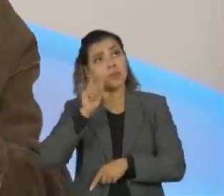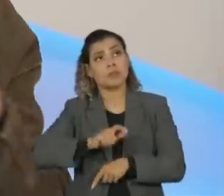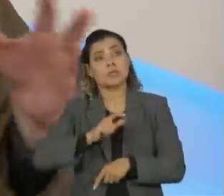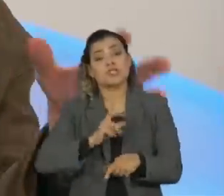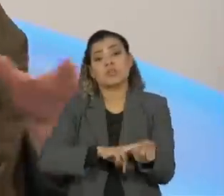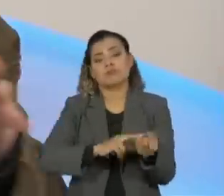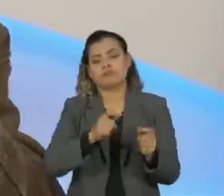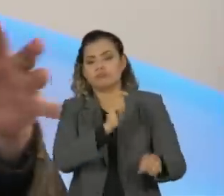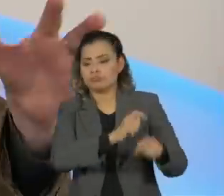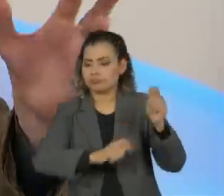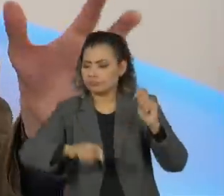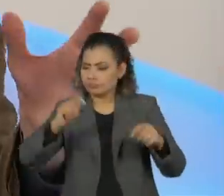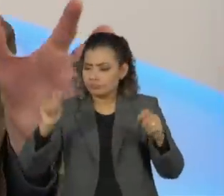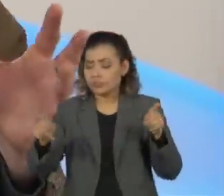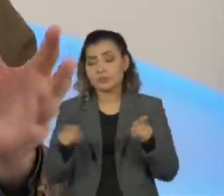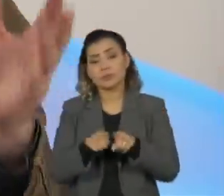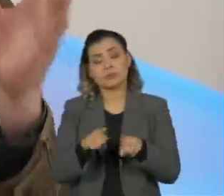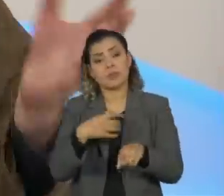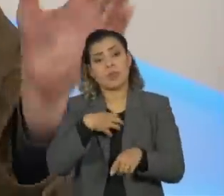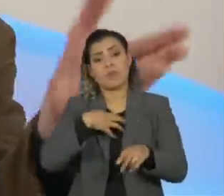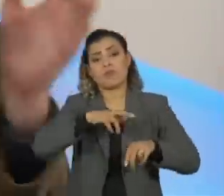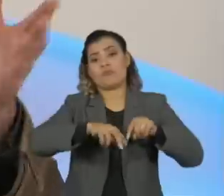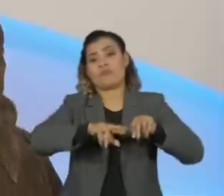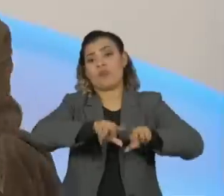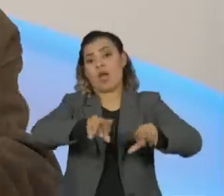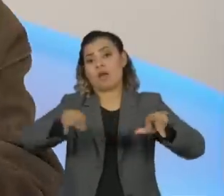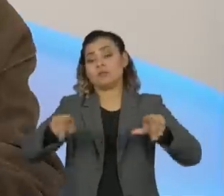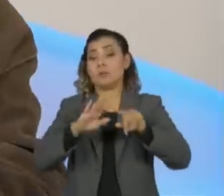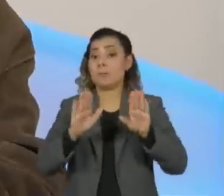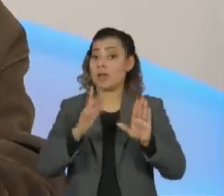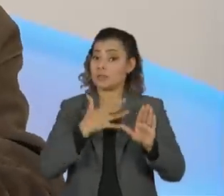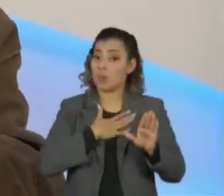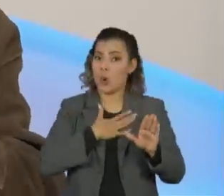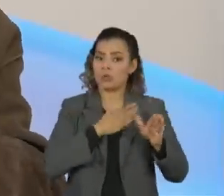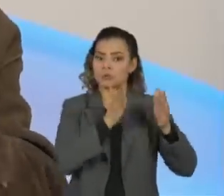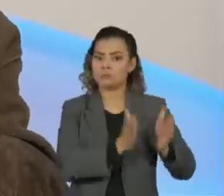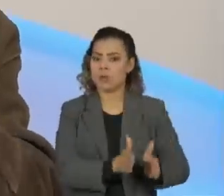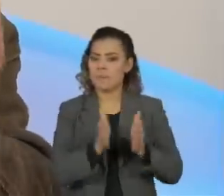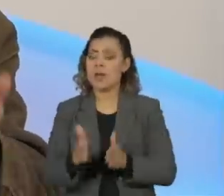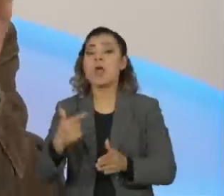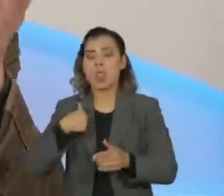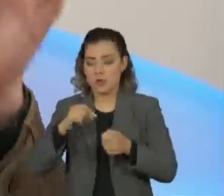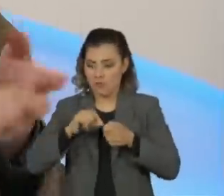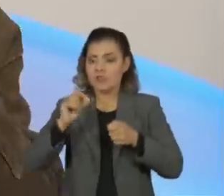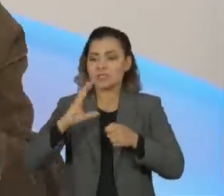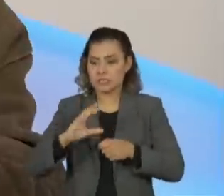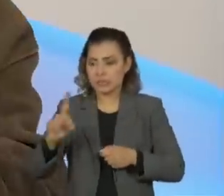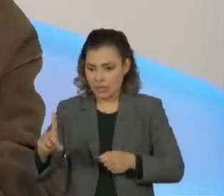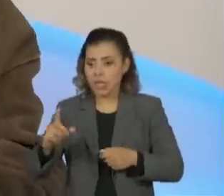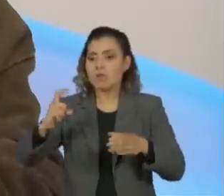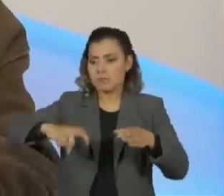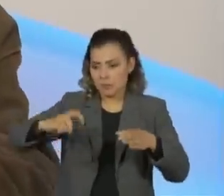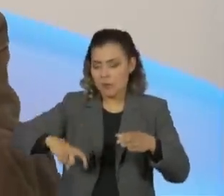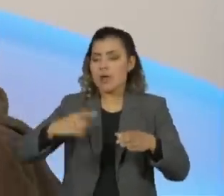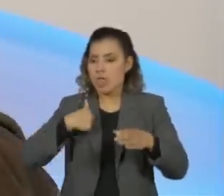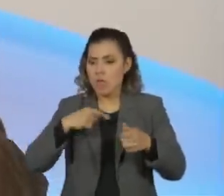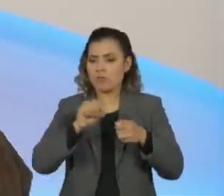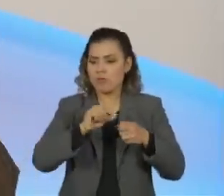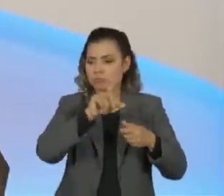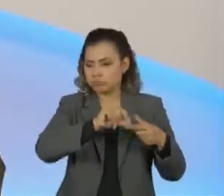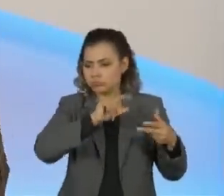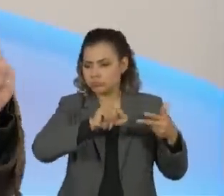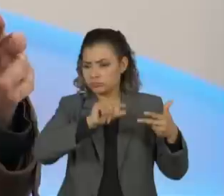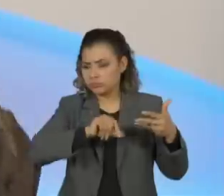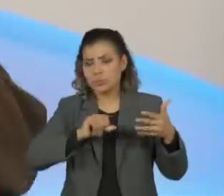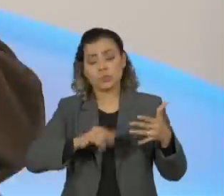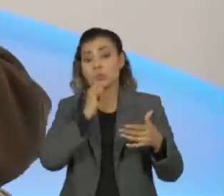enfim, eu tenho uma maneira muito variada, mas muito metódica, assim, tipo, vou fazer um disco, música 1, música 2, música 3, música... Eu não tenho